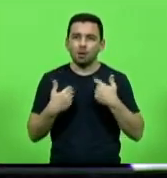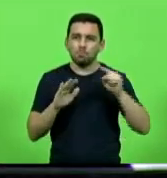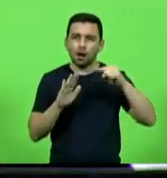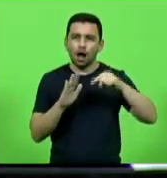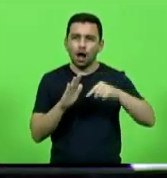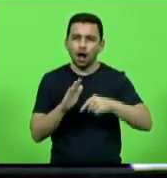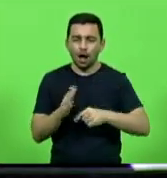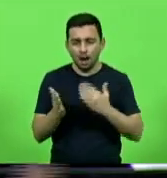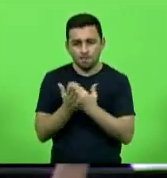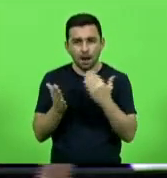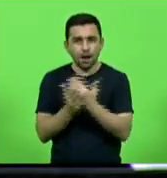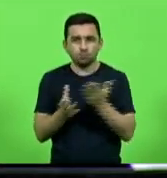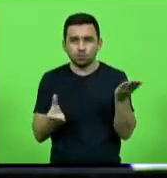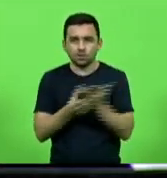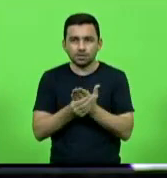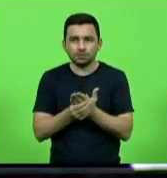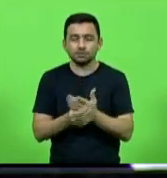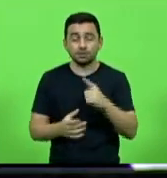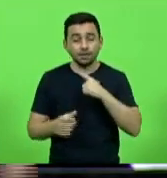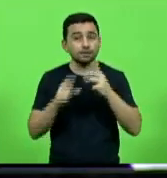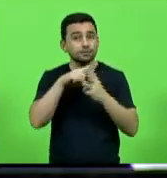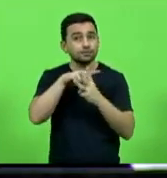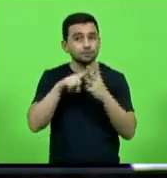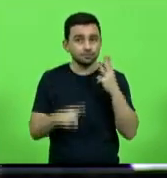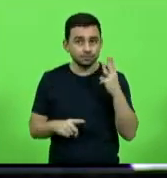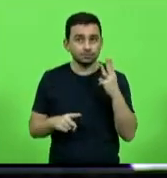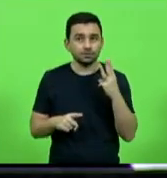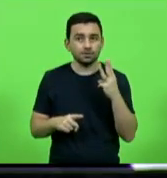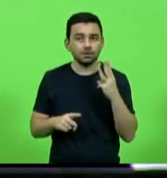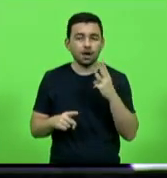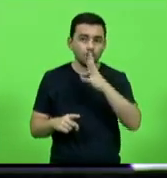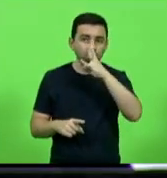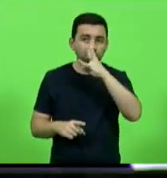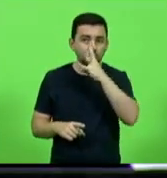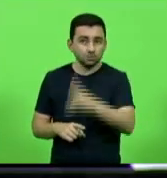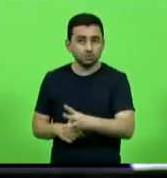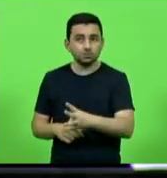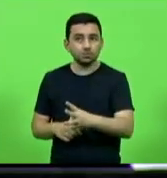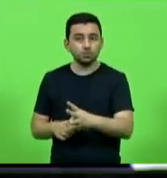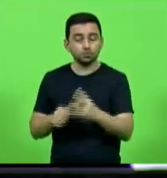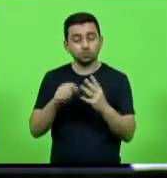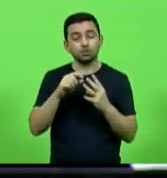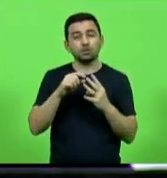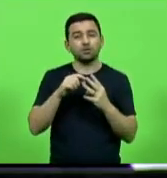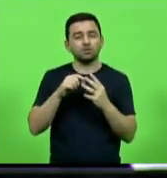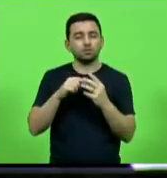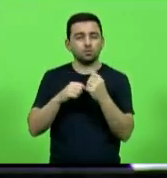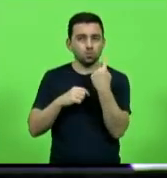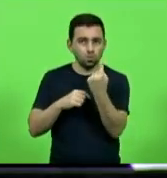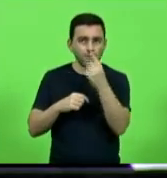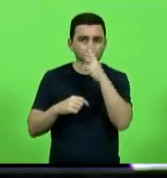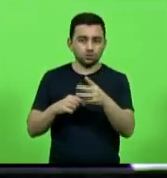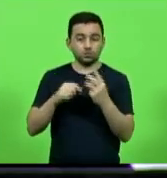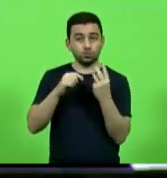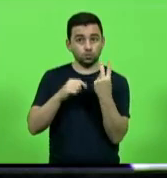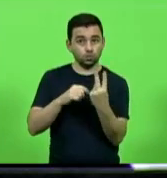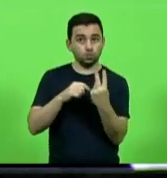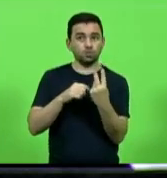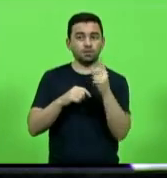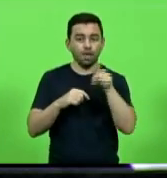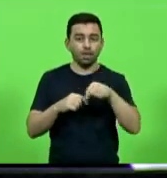processos que eram três peças uma acusação e duas defesas por mais que eu mergulhei